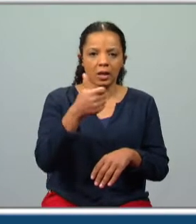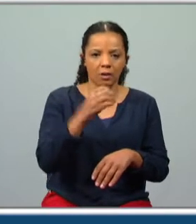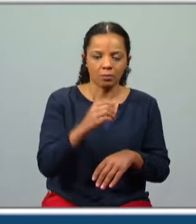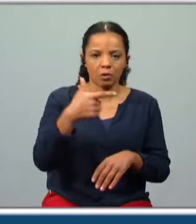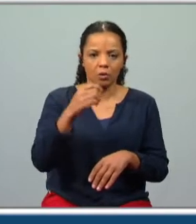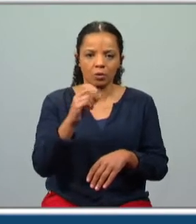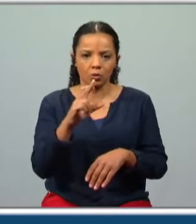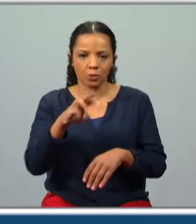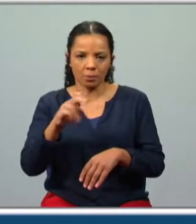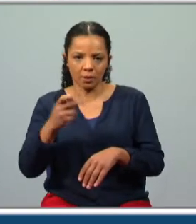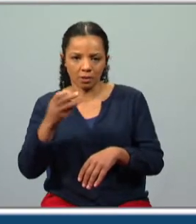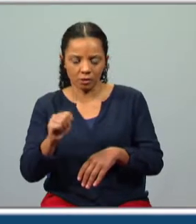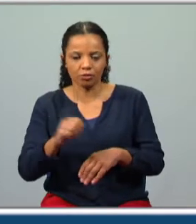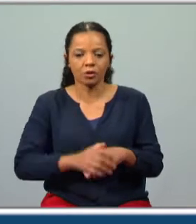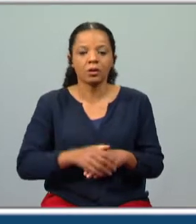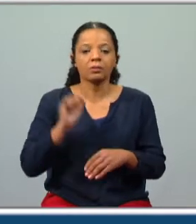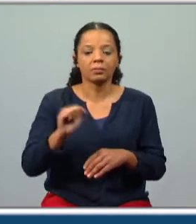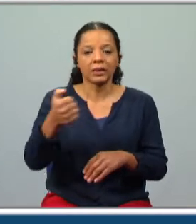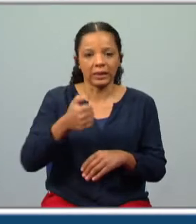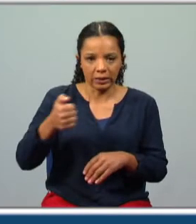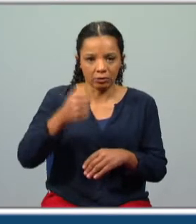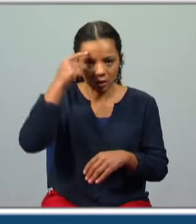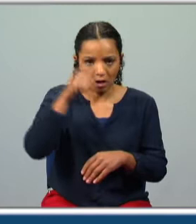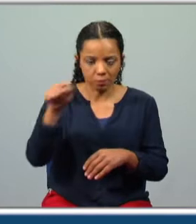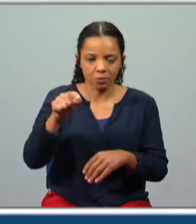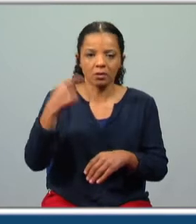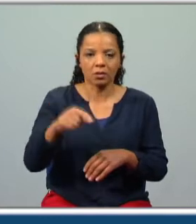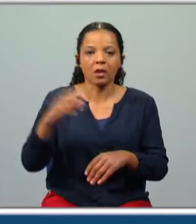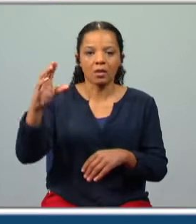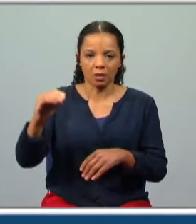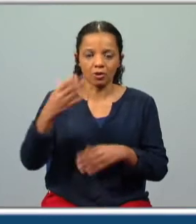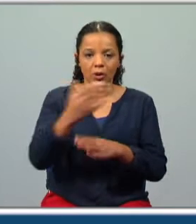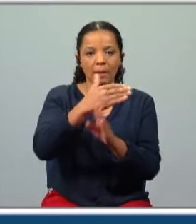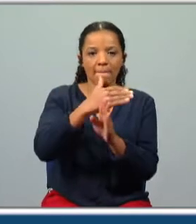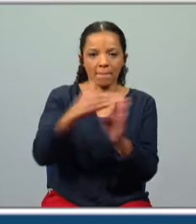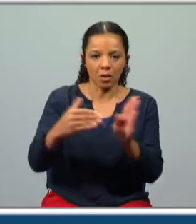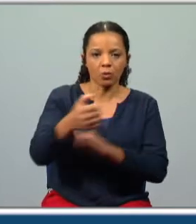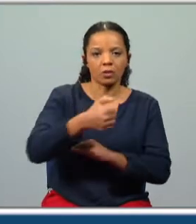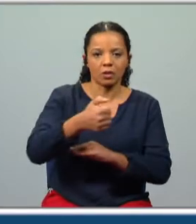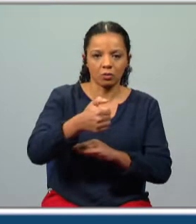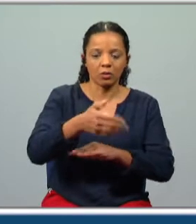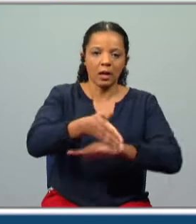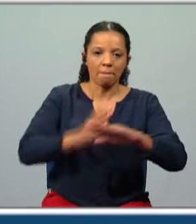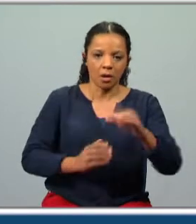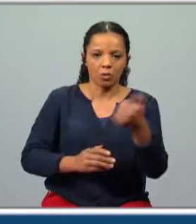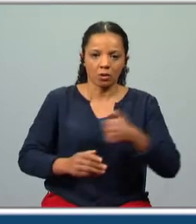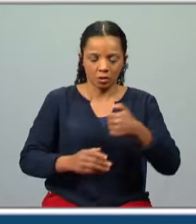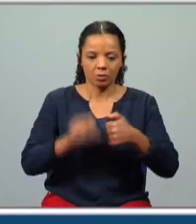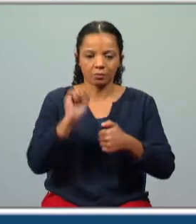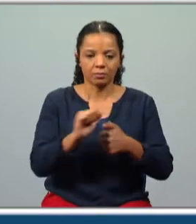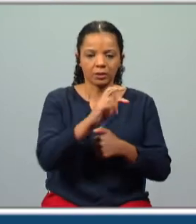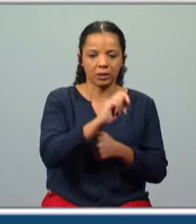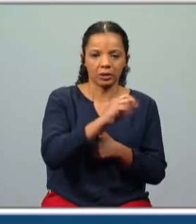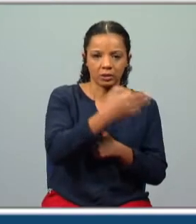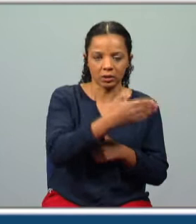sabemos que os Lusíadas têm 10 canos e portanto estamos a meio no canto quinto e a meio do canto quinto exatamente, entre as instâncias